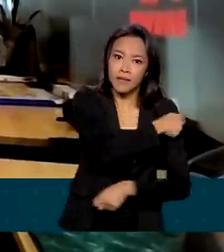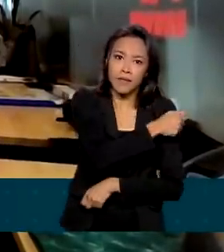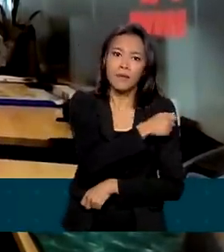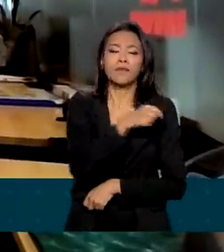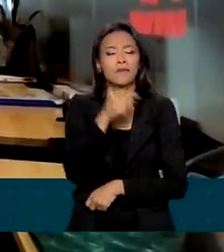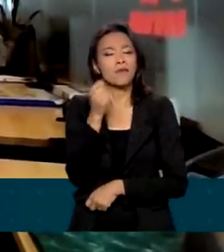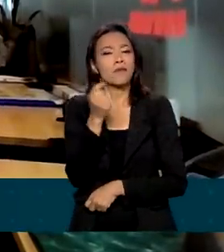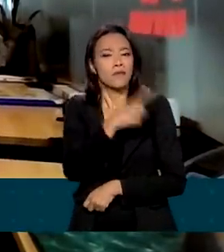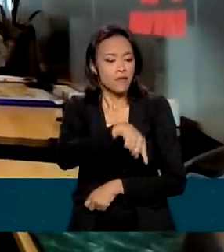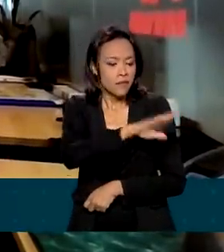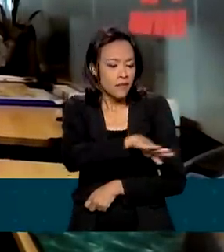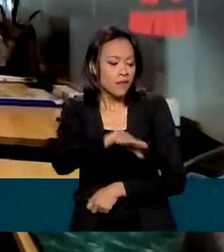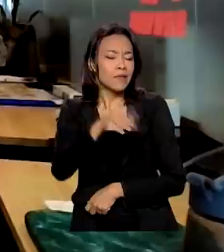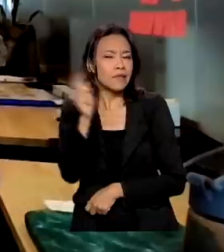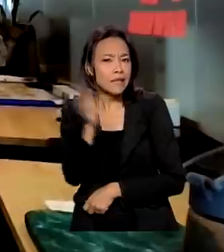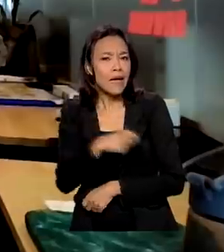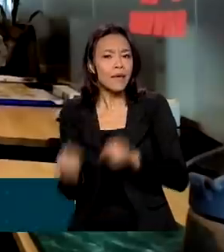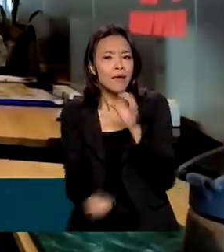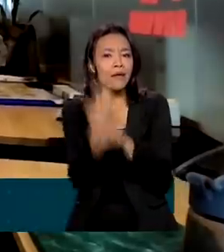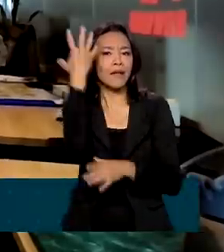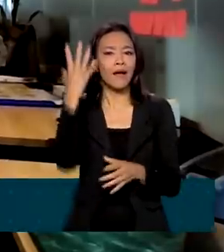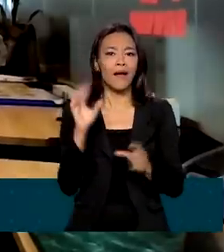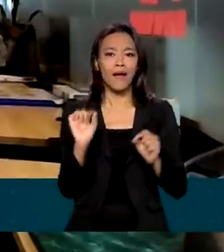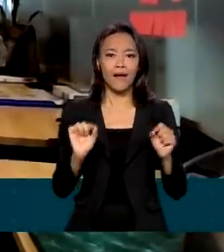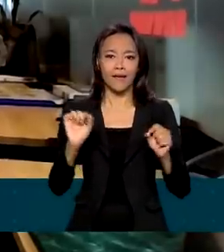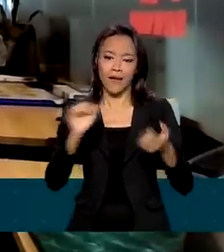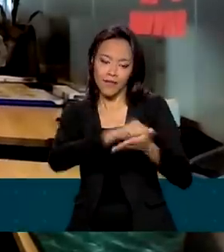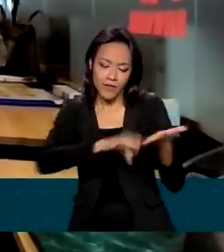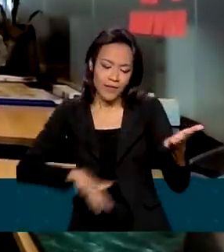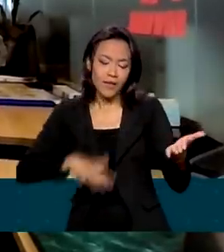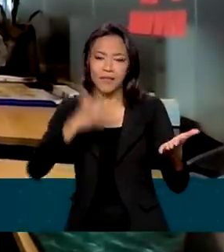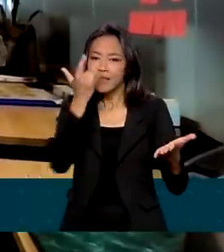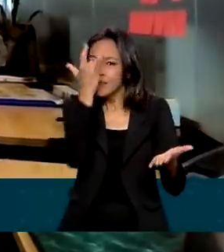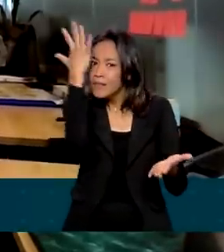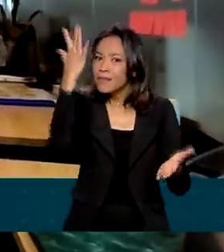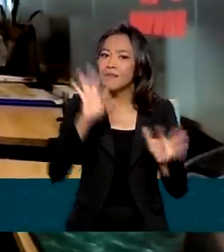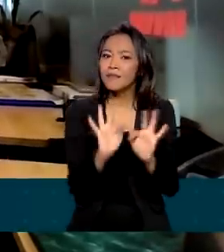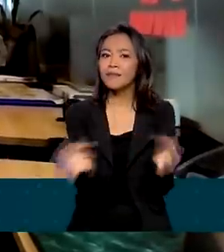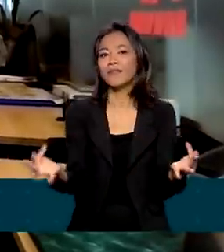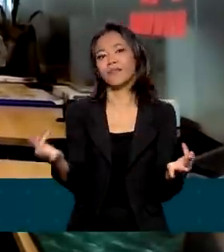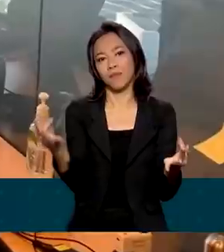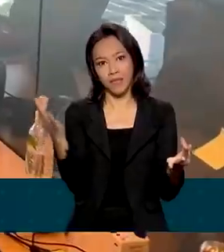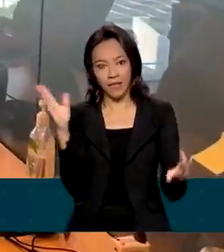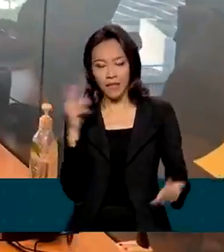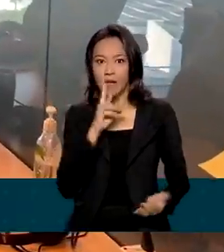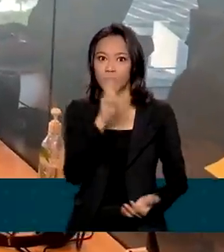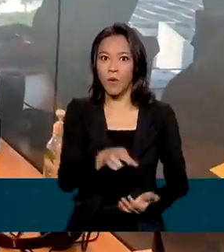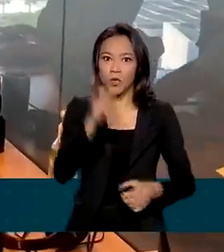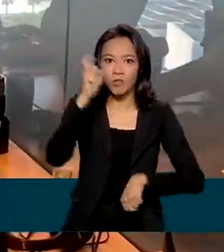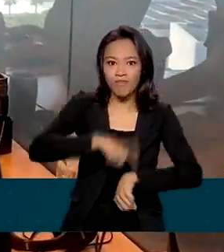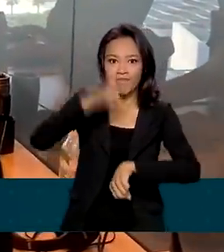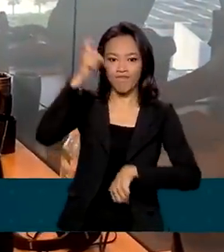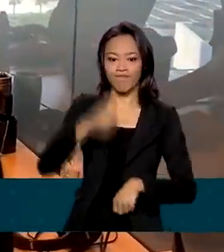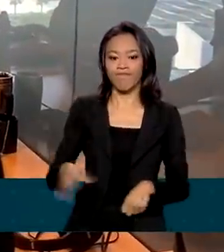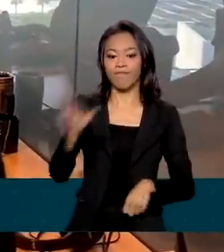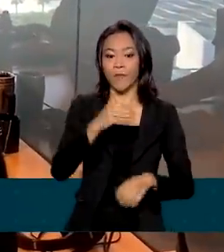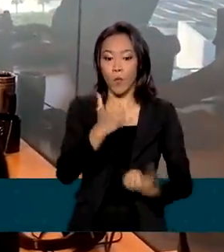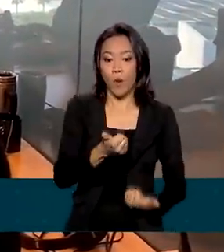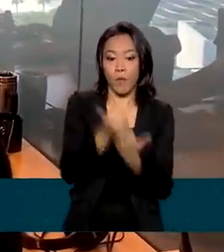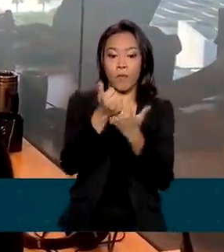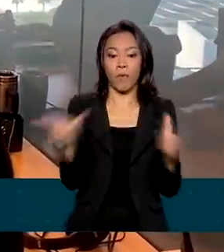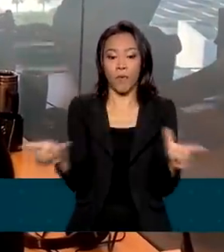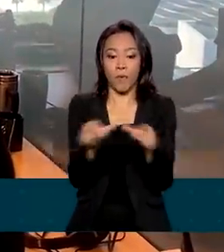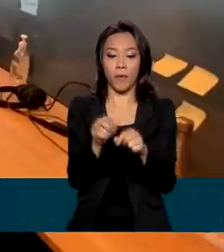facilitam o seu aprendizado, que é tudo muito lúdico, simples e traz muitas vezes resultados imediatos. Com o apoio da Apex Brasil,